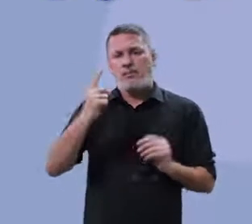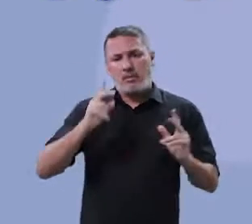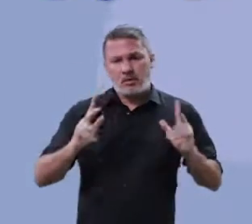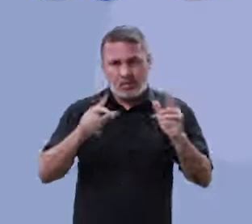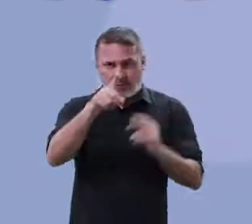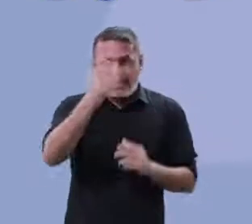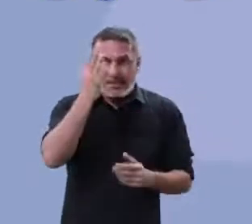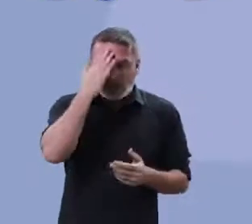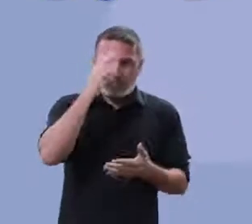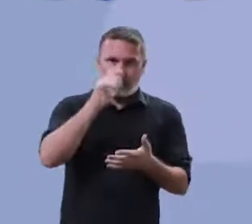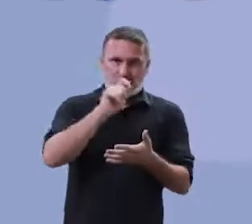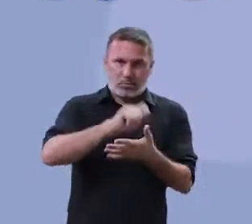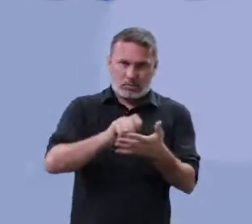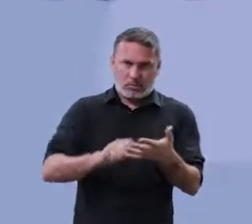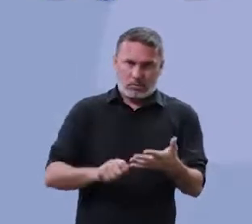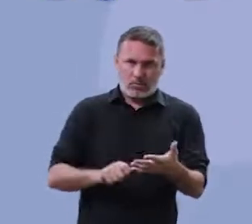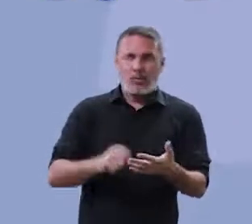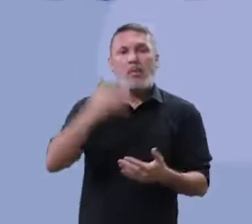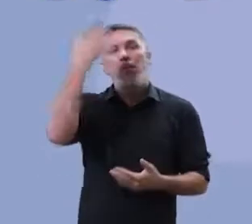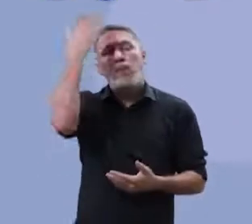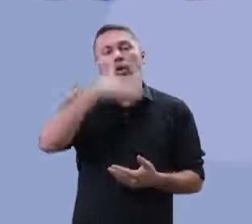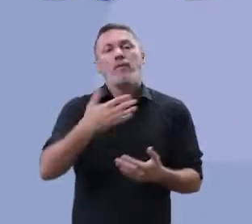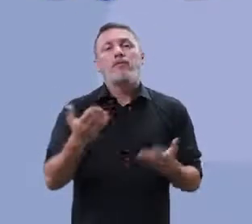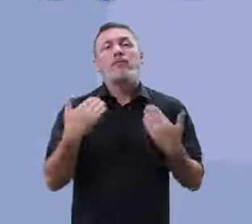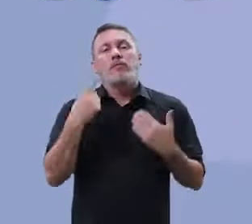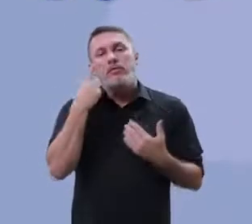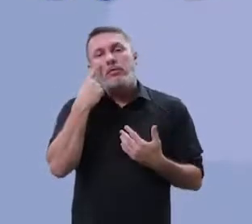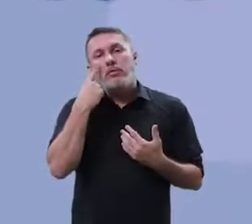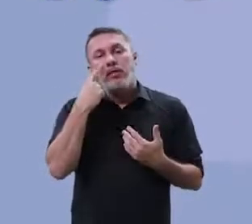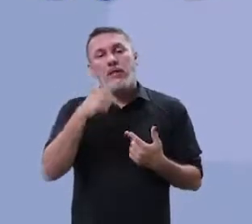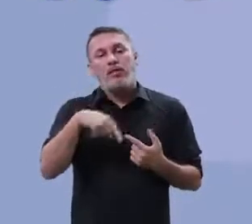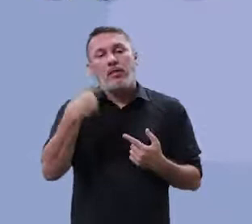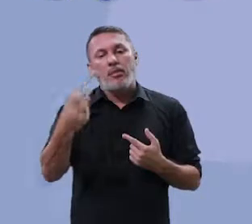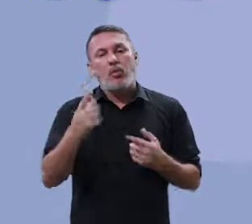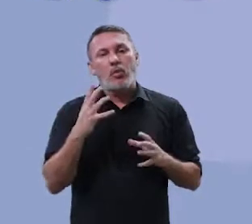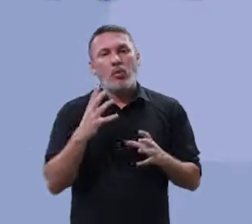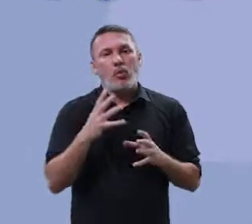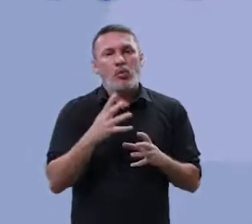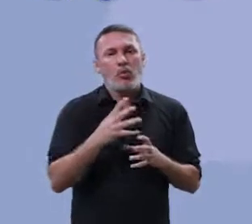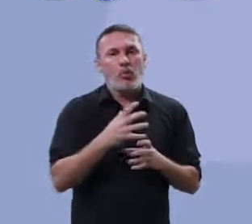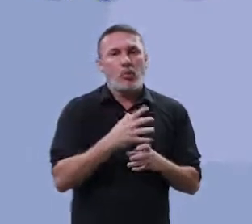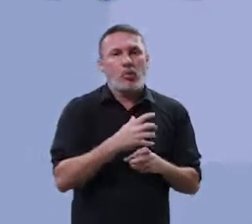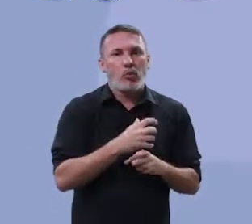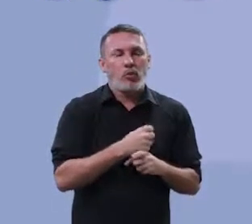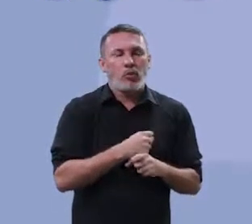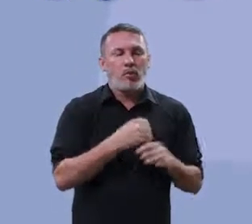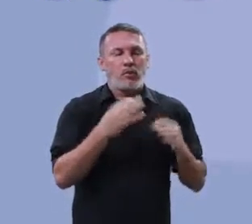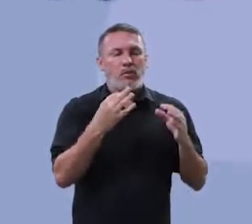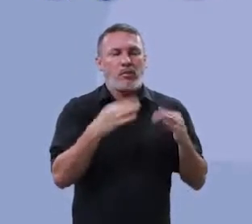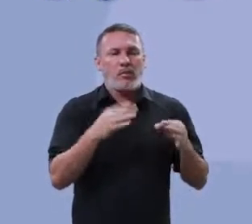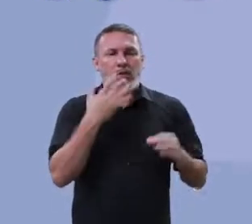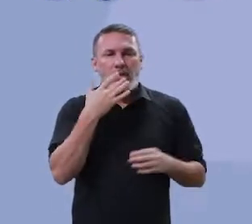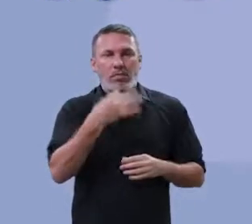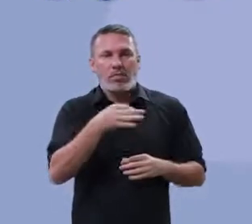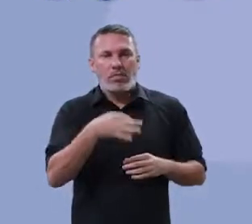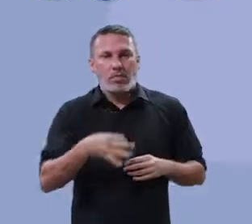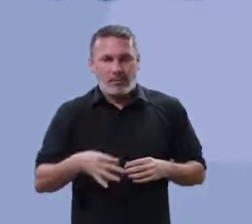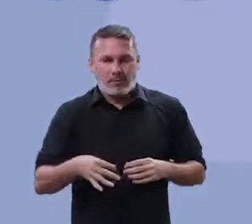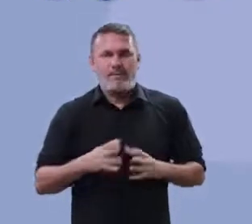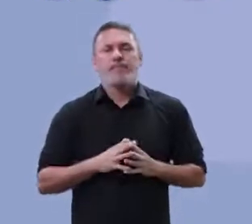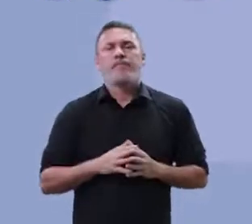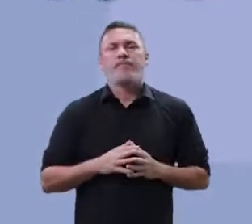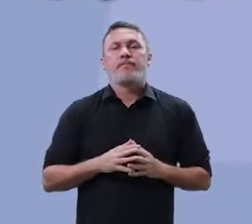parte, eu vou falar, você sabe escrever? Prova. E a partir dali, ele vai contabilizar os erros. Ok?